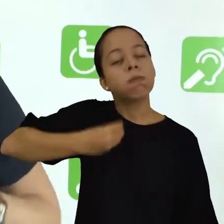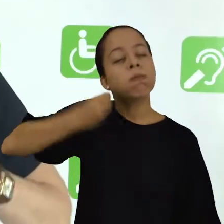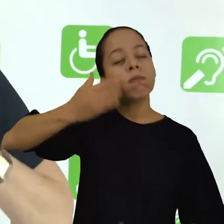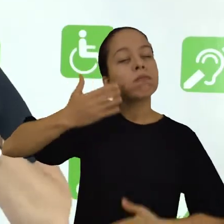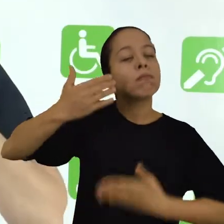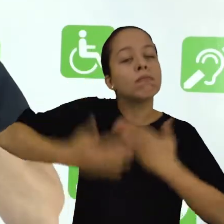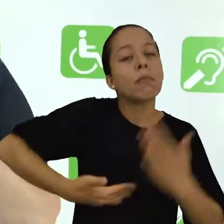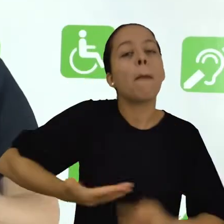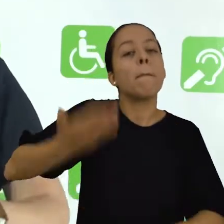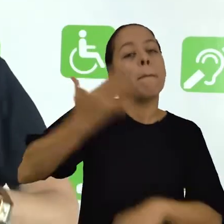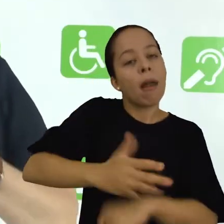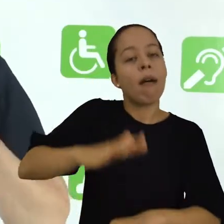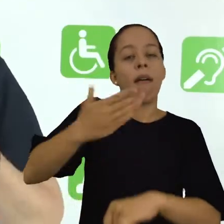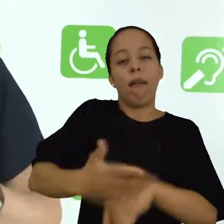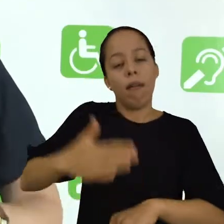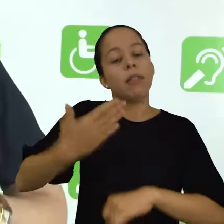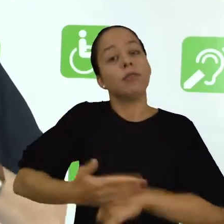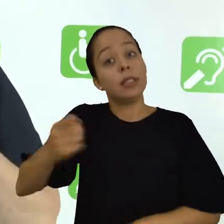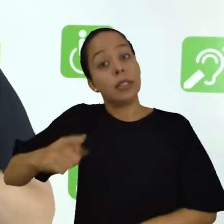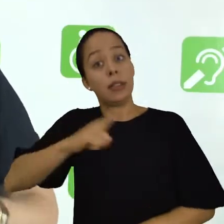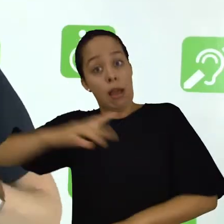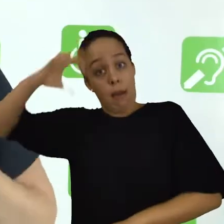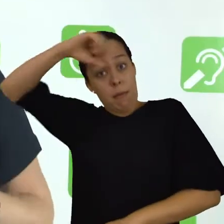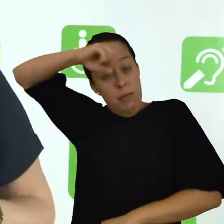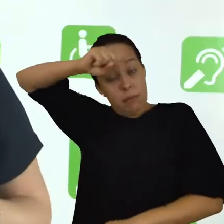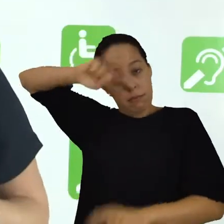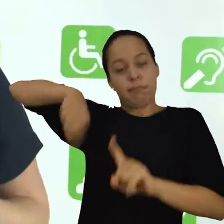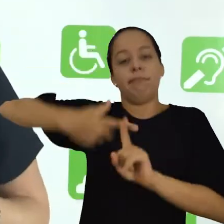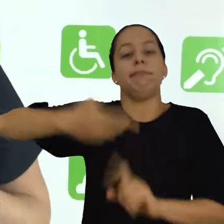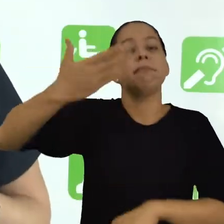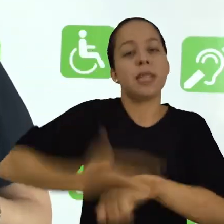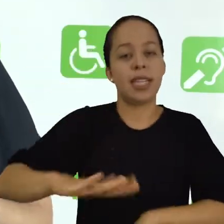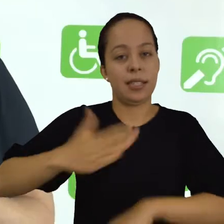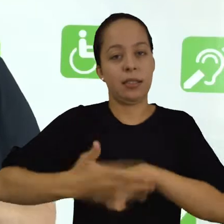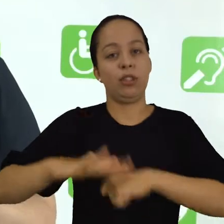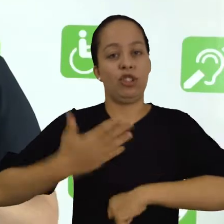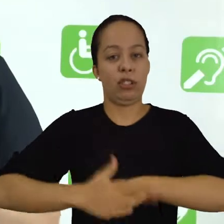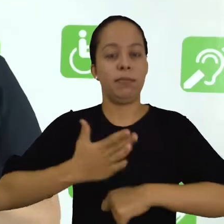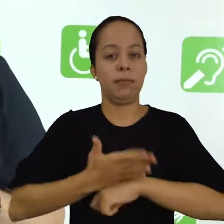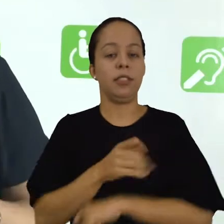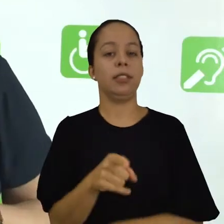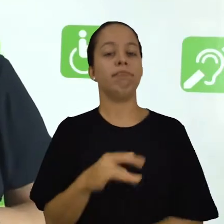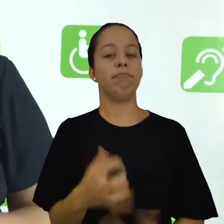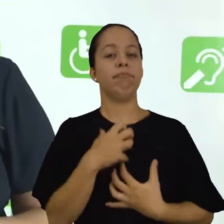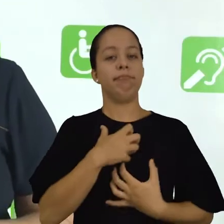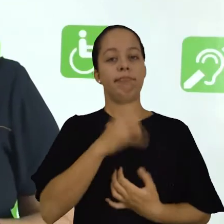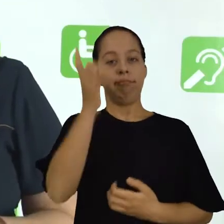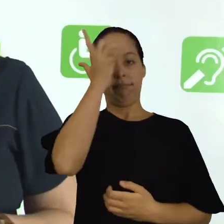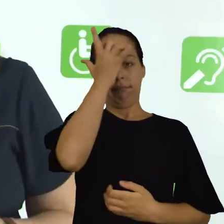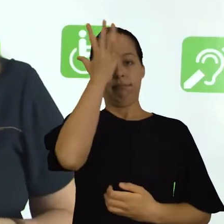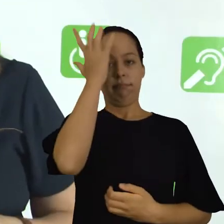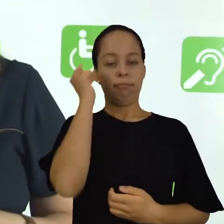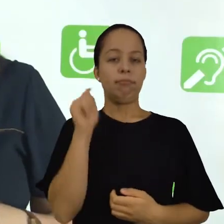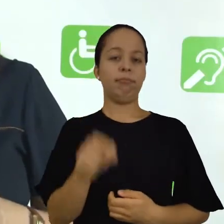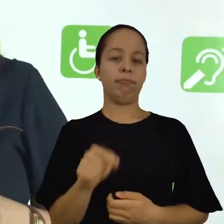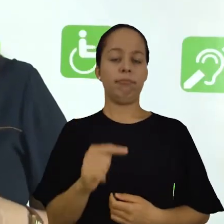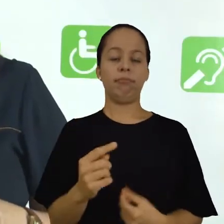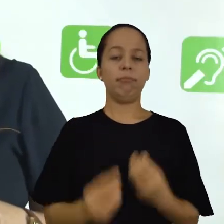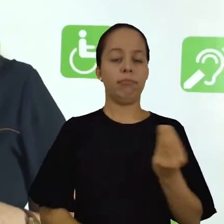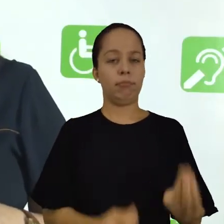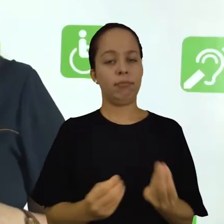prática, que você aprende e pratica. E mais e mais você tem a facilidade de